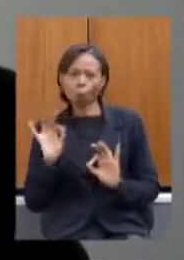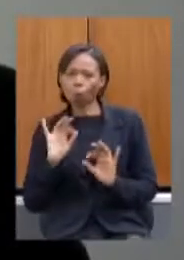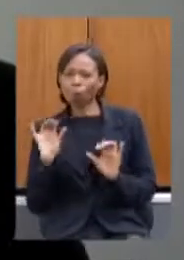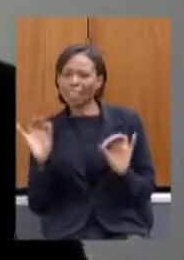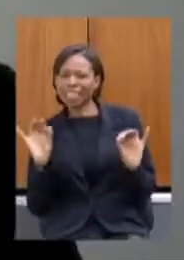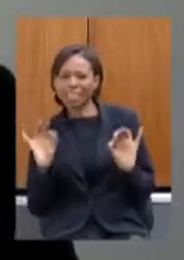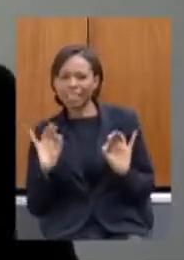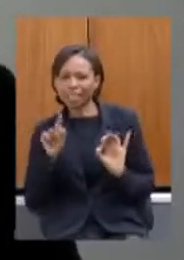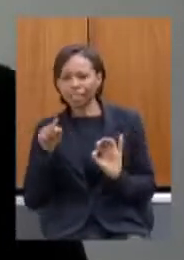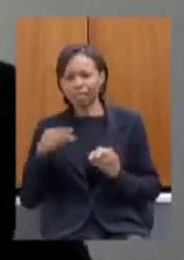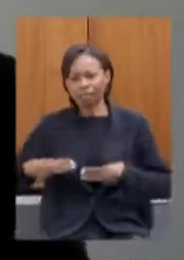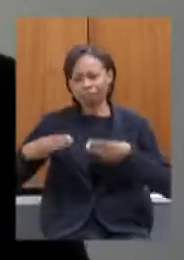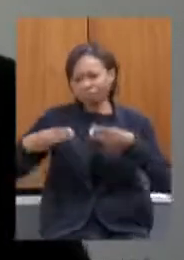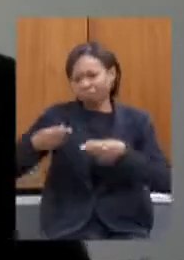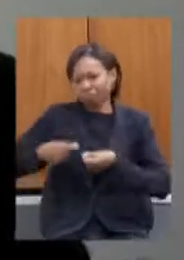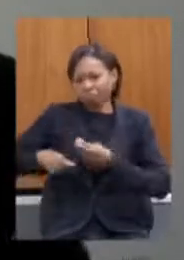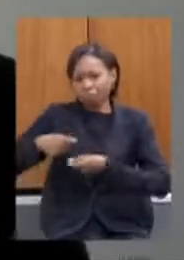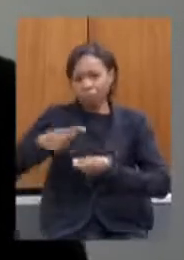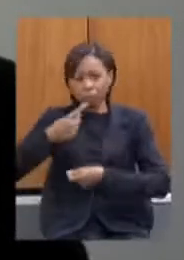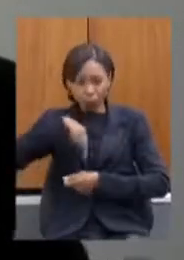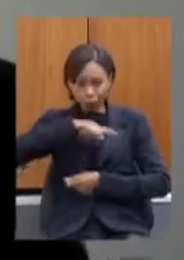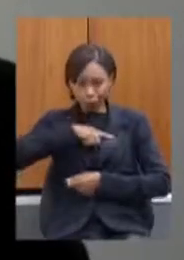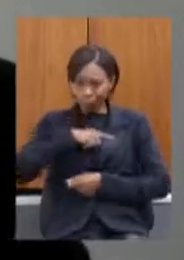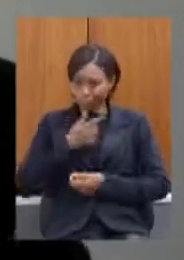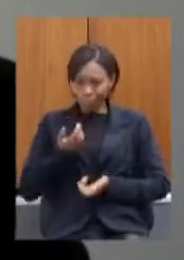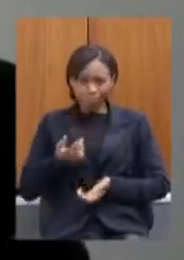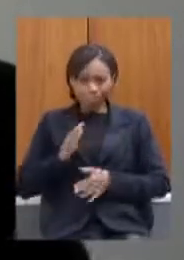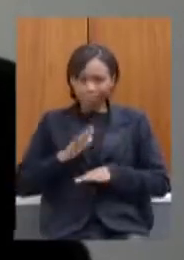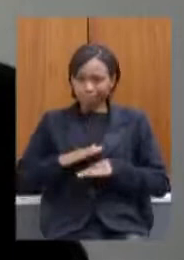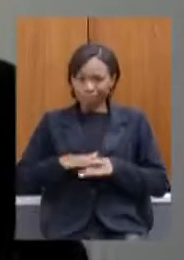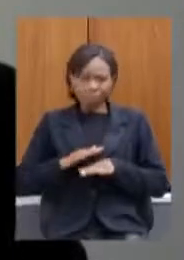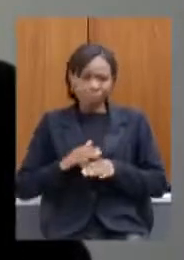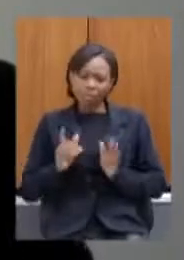Economia nós não temos capacidade de legislar nesse sentido então